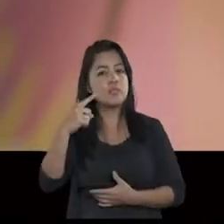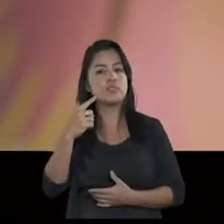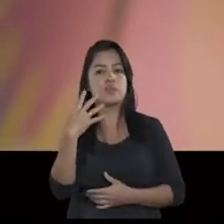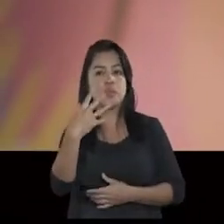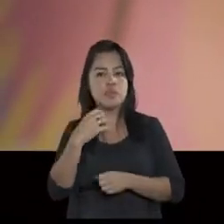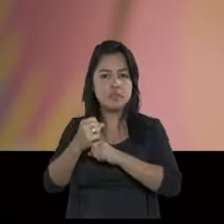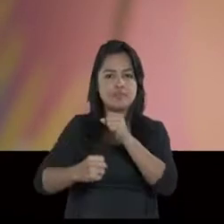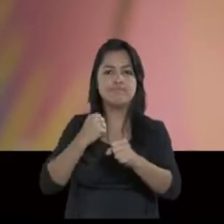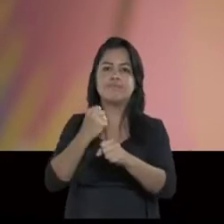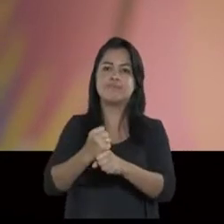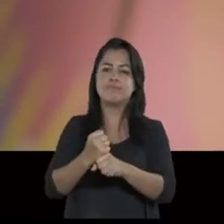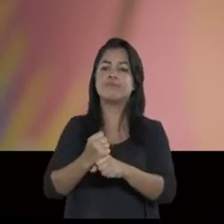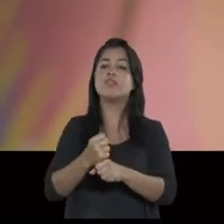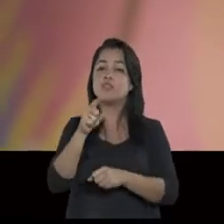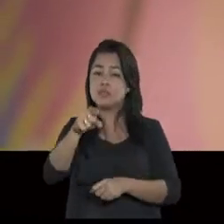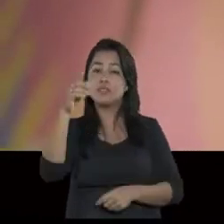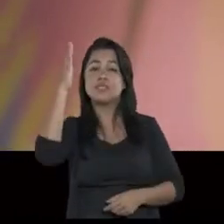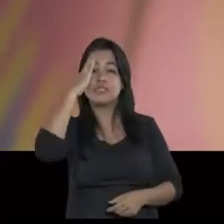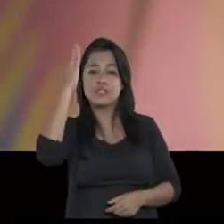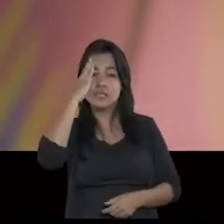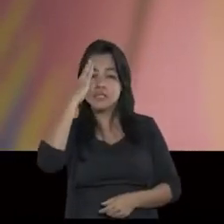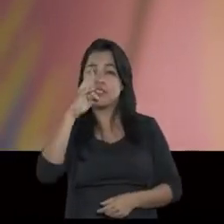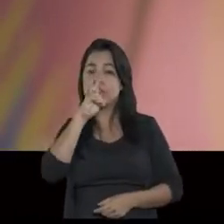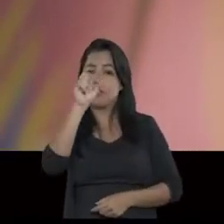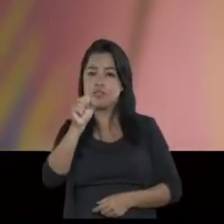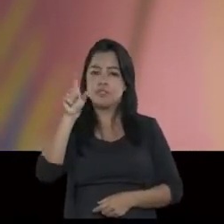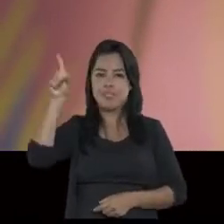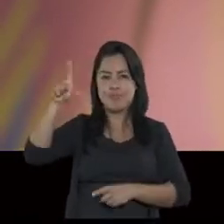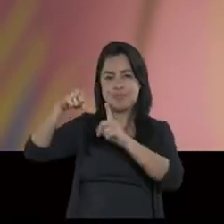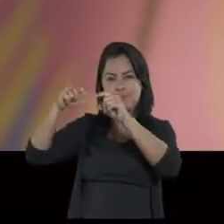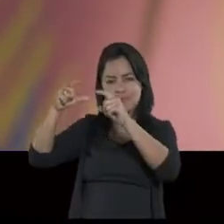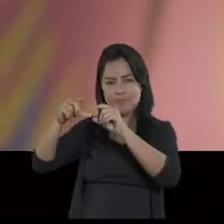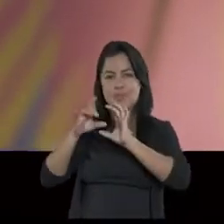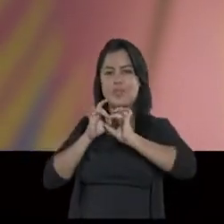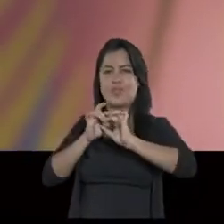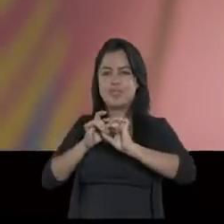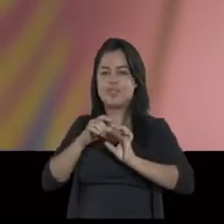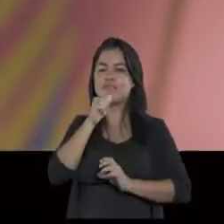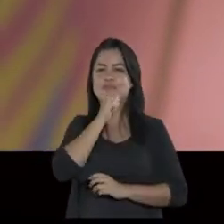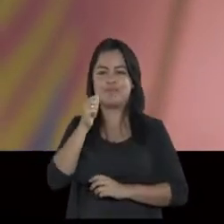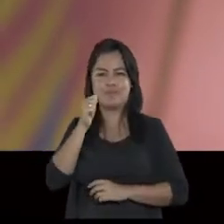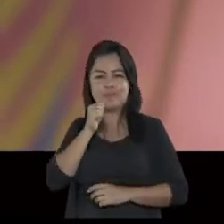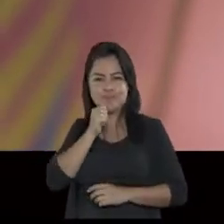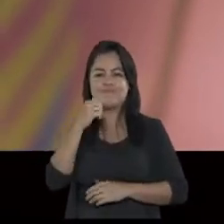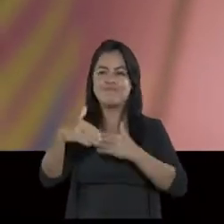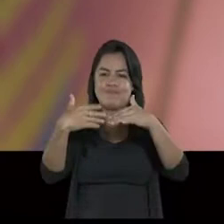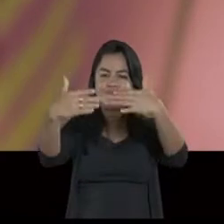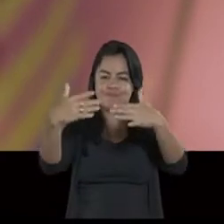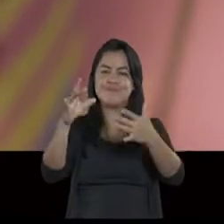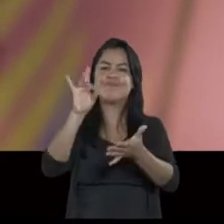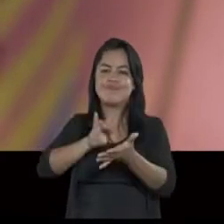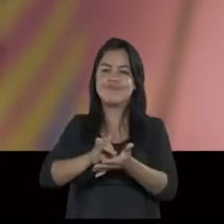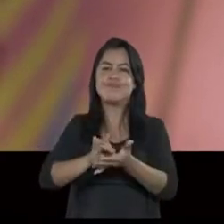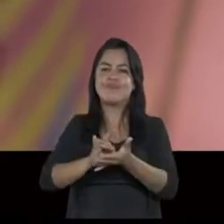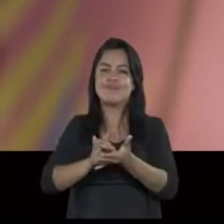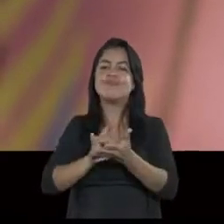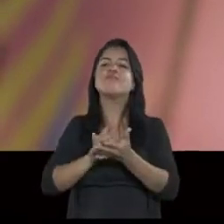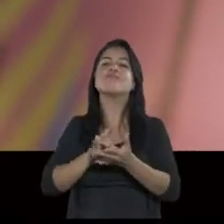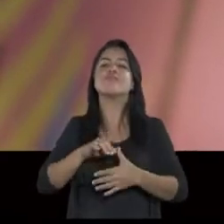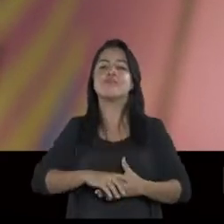nos próximos quatro anos. Você sabe que só com força em Brasília e União, Macapá avançou nos últimos anos.